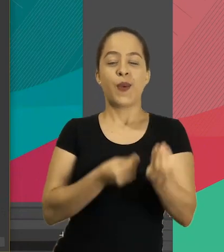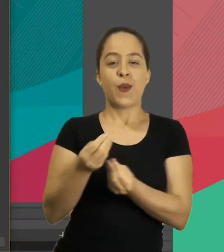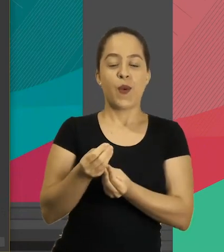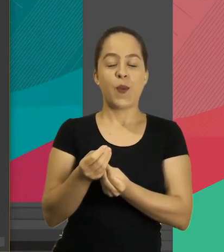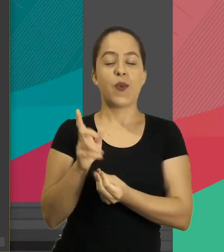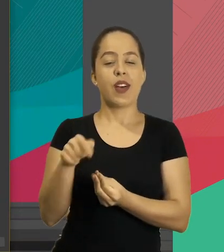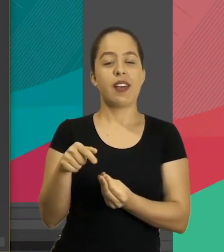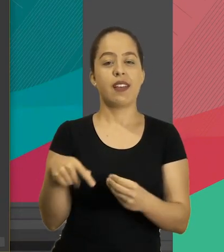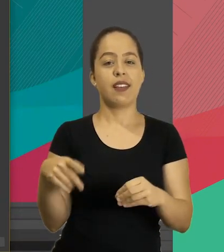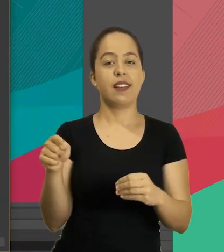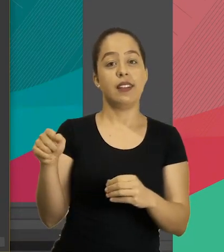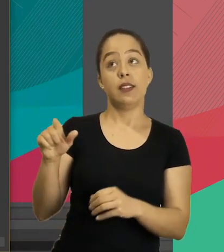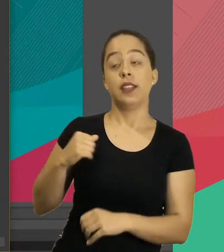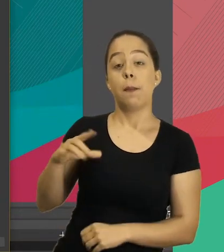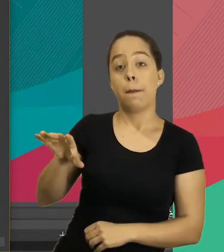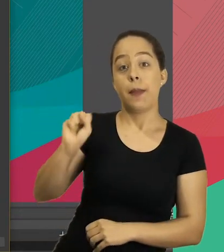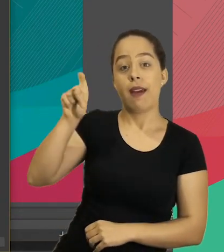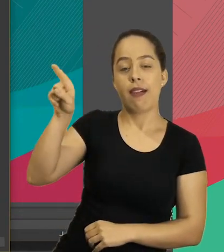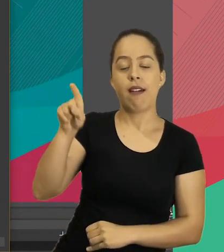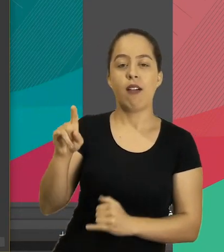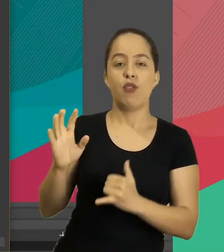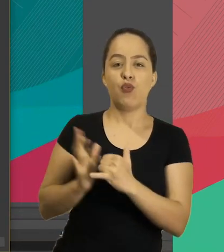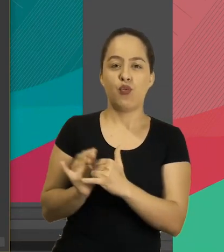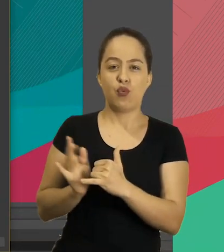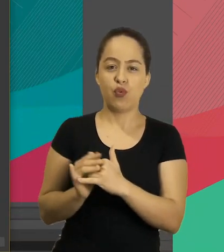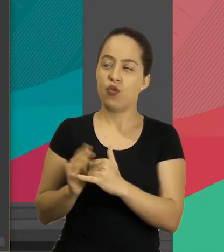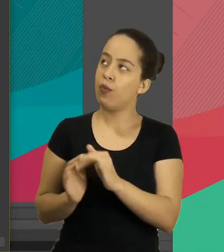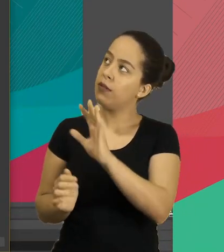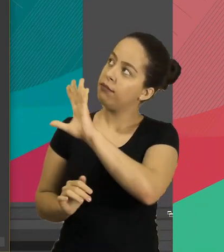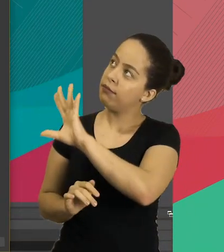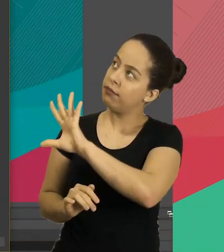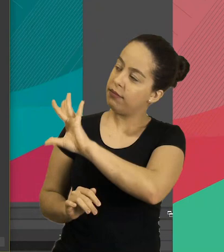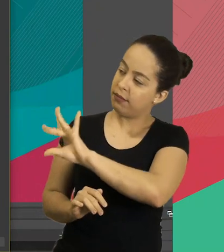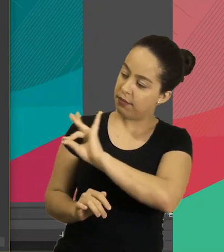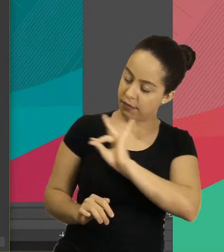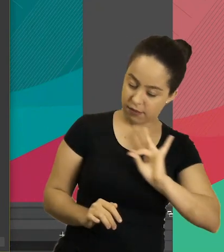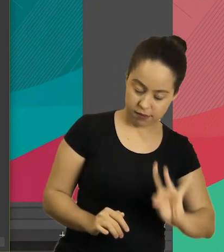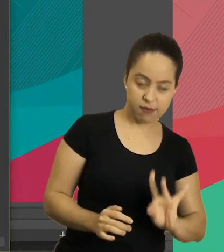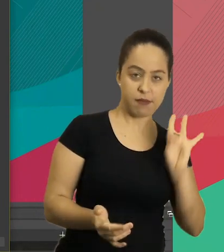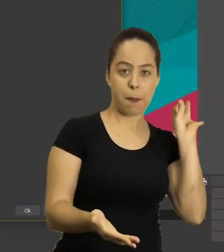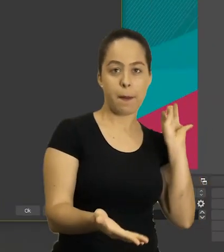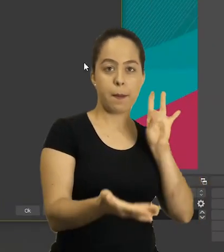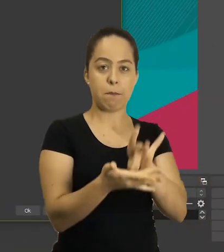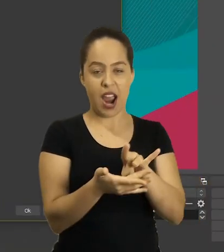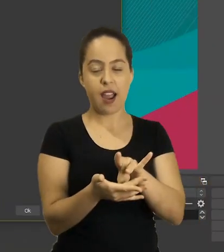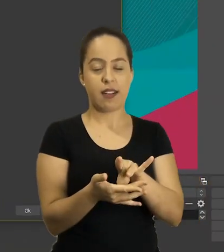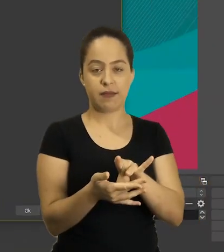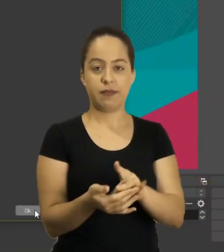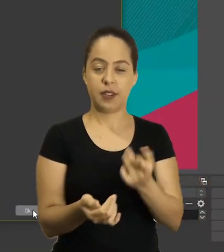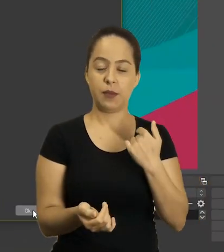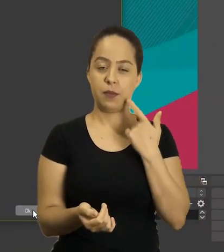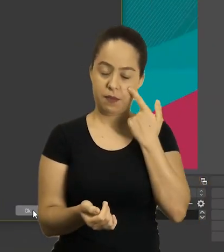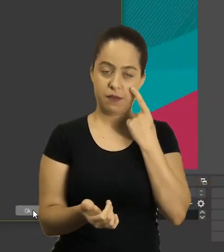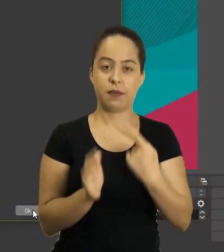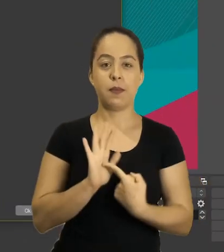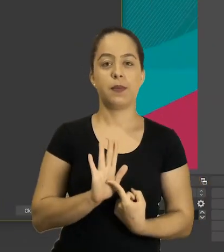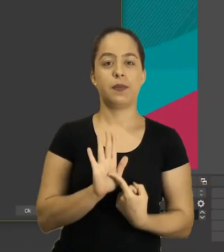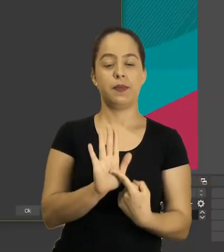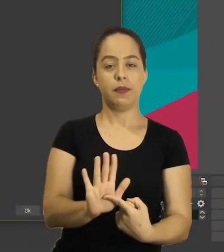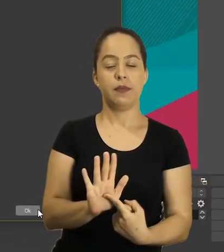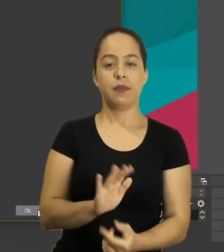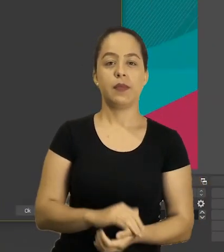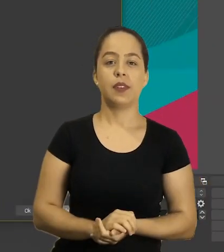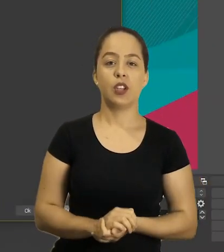de transmissão que você vai pegar no site do YouTube lá no YouTube Studio vou até mostrar pra vocês aqui